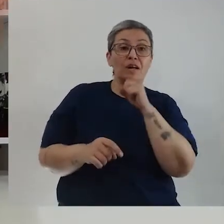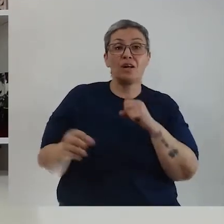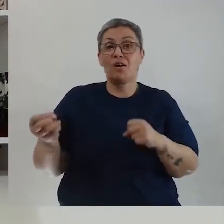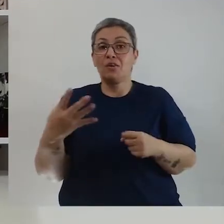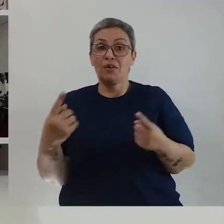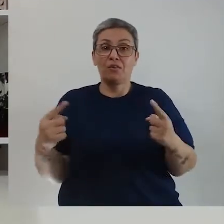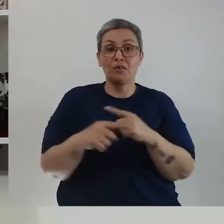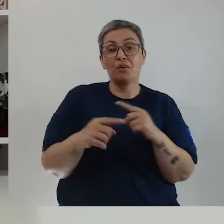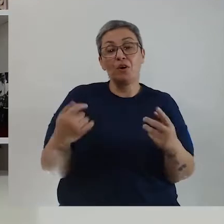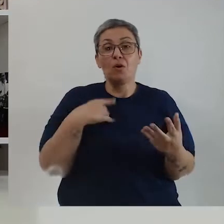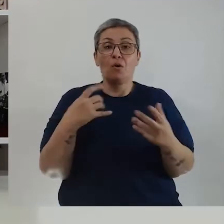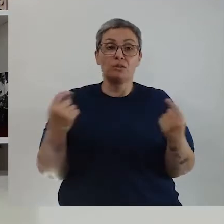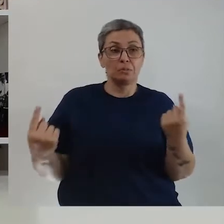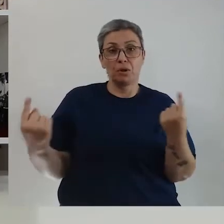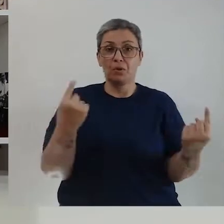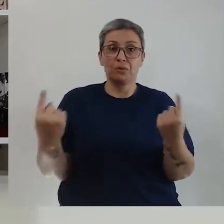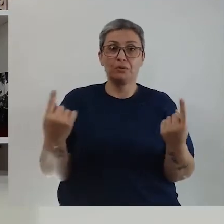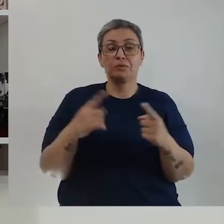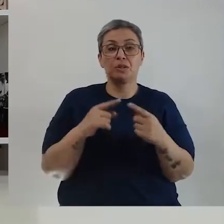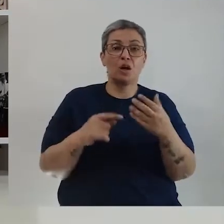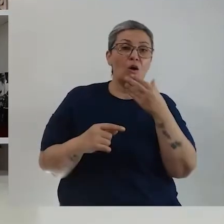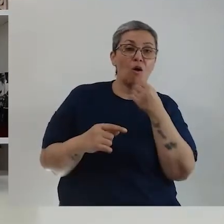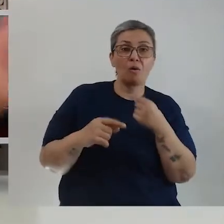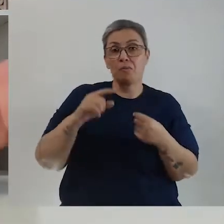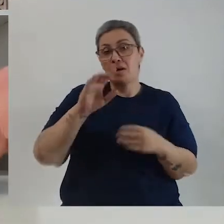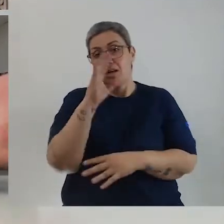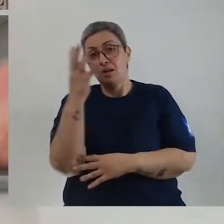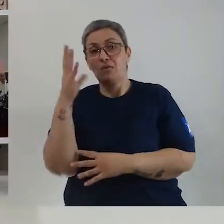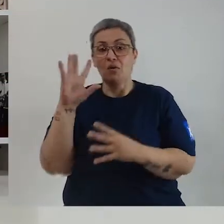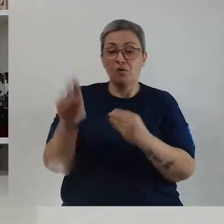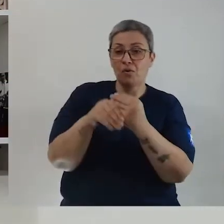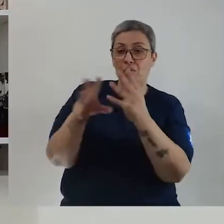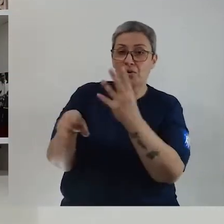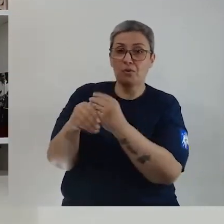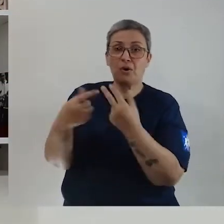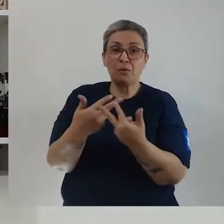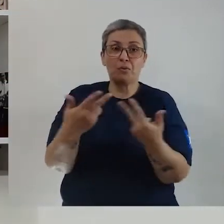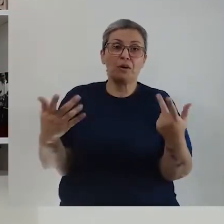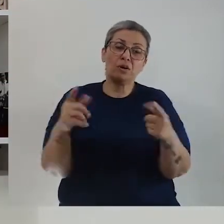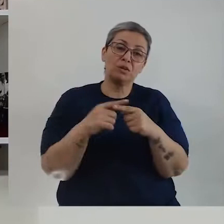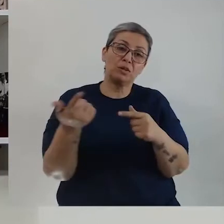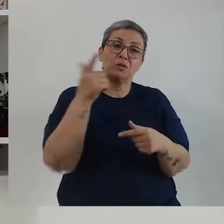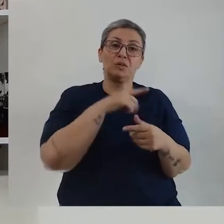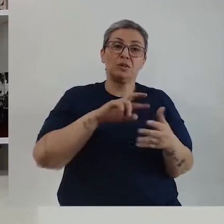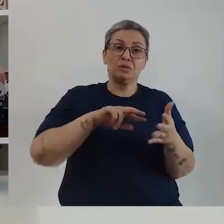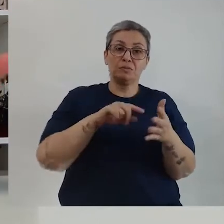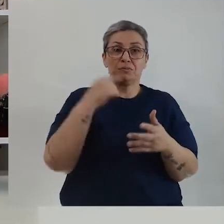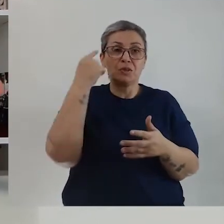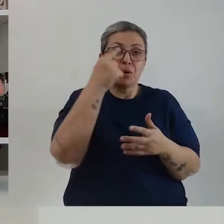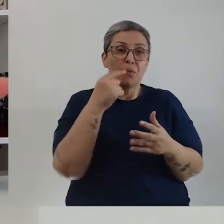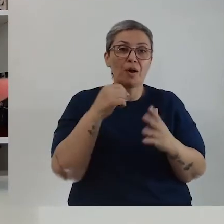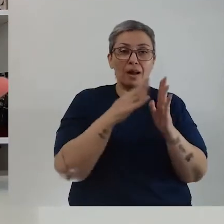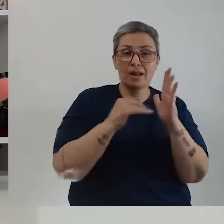do velho e o novo. Então eu gosto de trabalhar essas duas vertentes. Homem e natureza. E aí foi agregando esses elementos que acabou chegando o